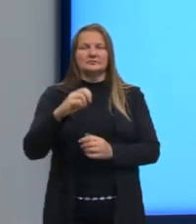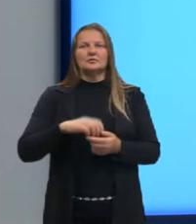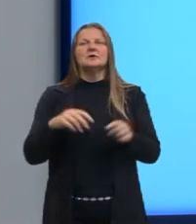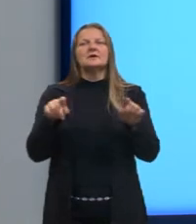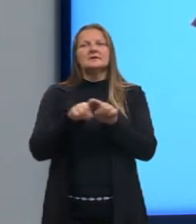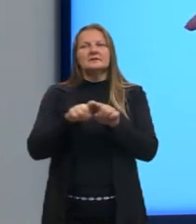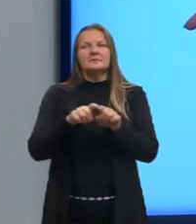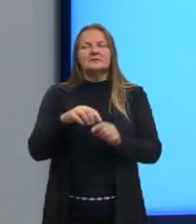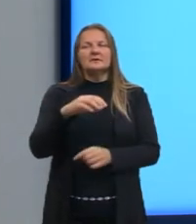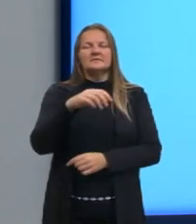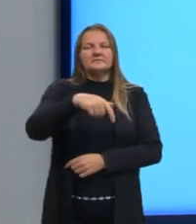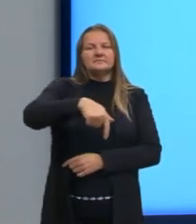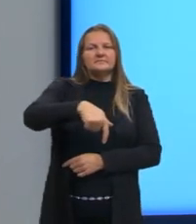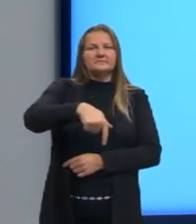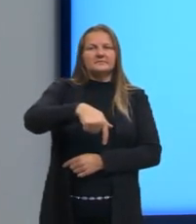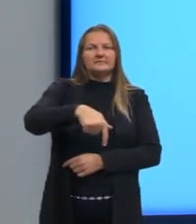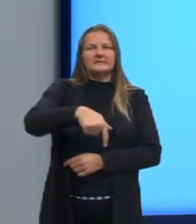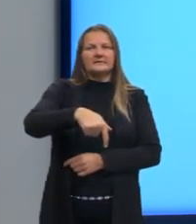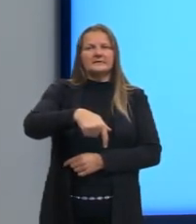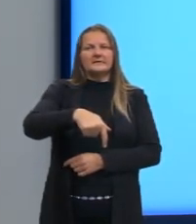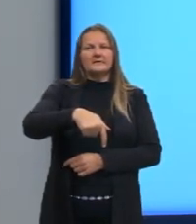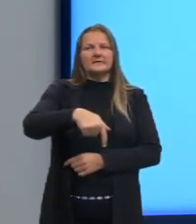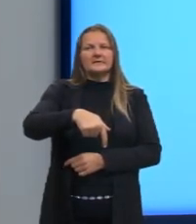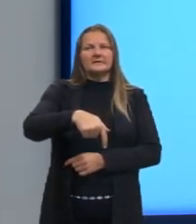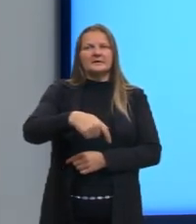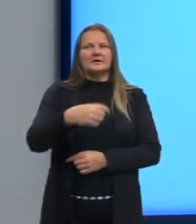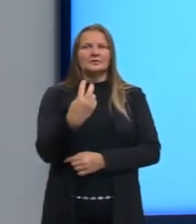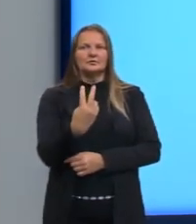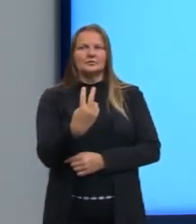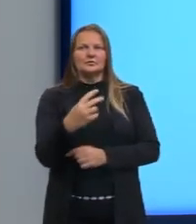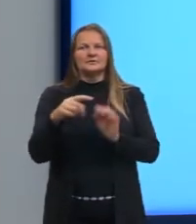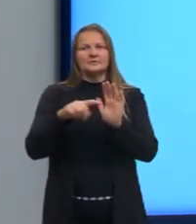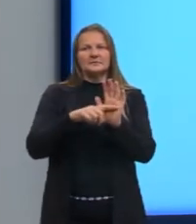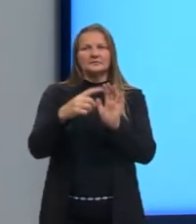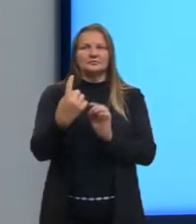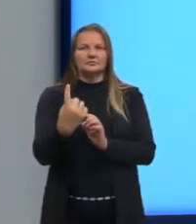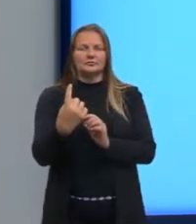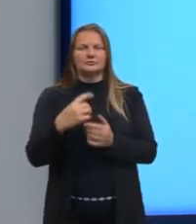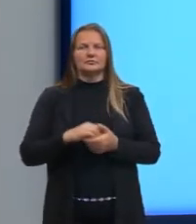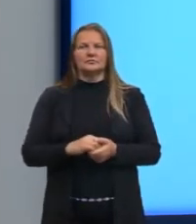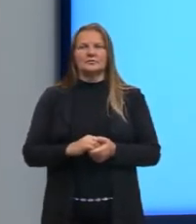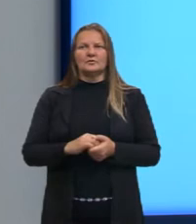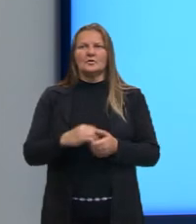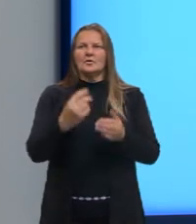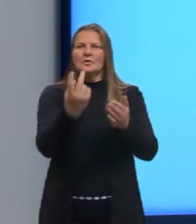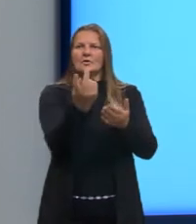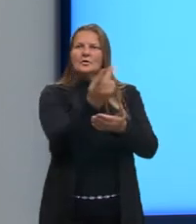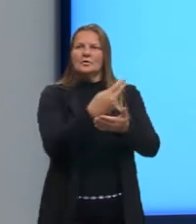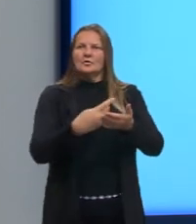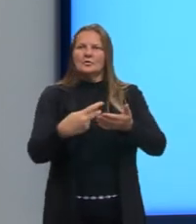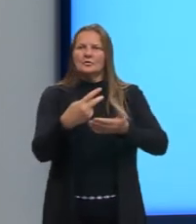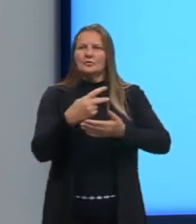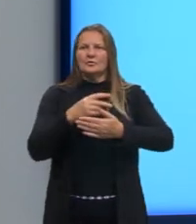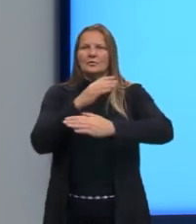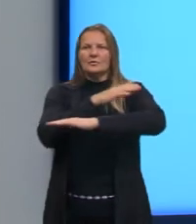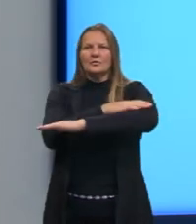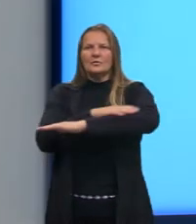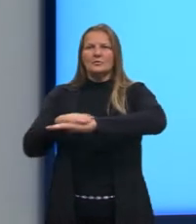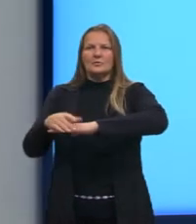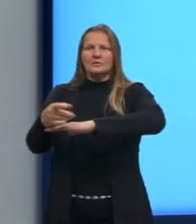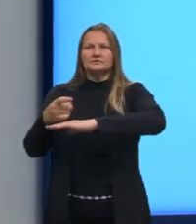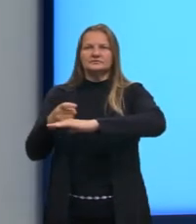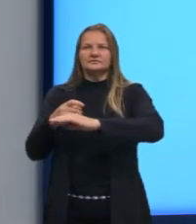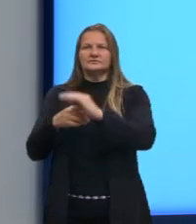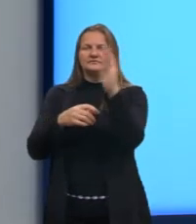o ponto Q, que tem coordenada 2 e menos 1. Então, aqui no plano cartesiano, eu coloquei ele na